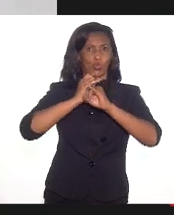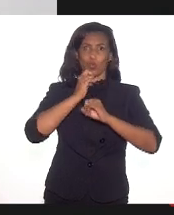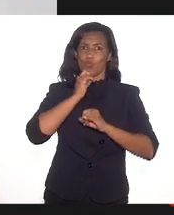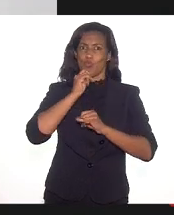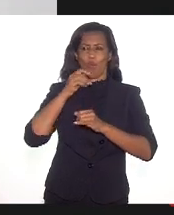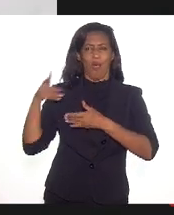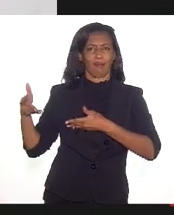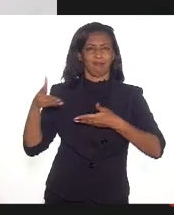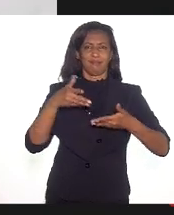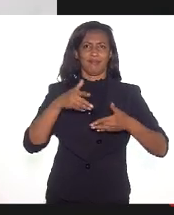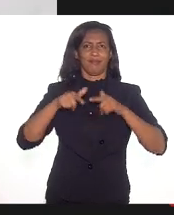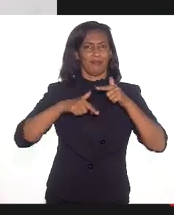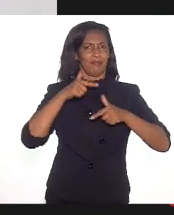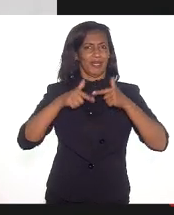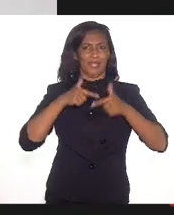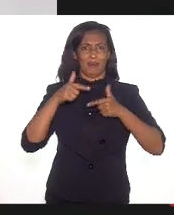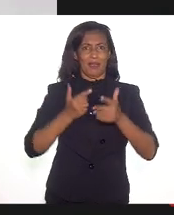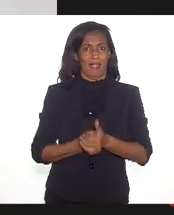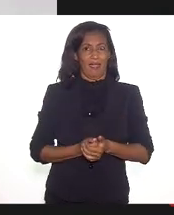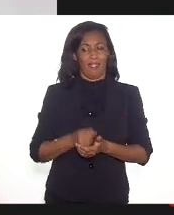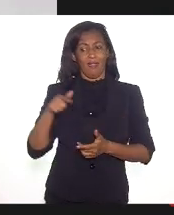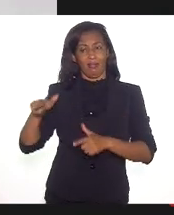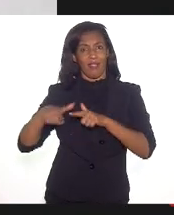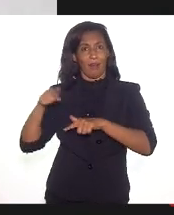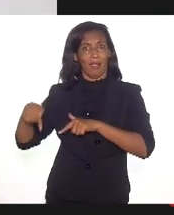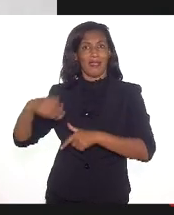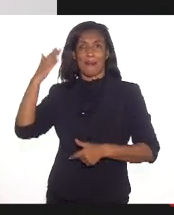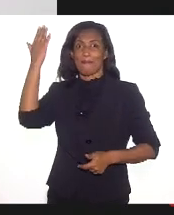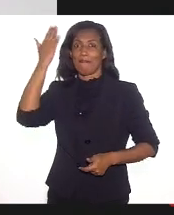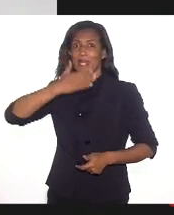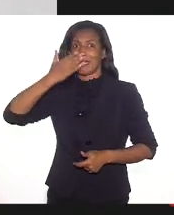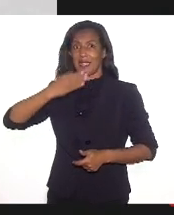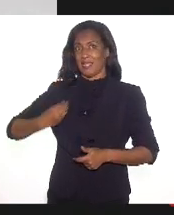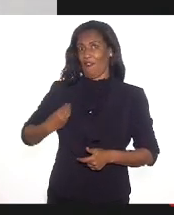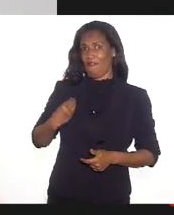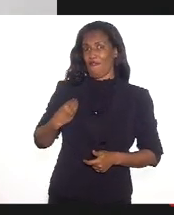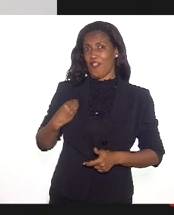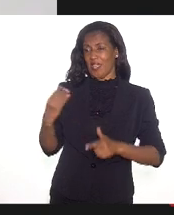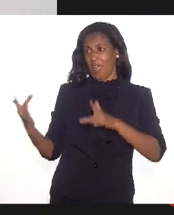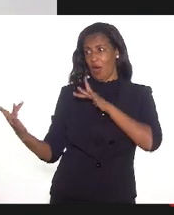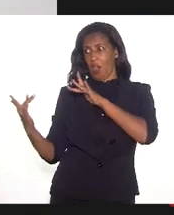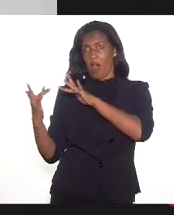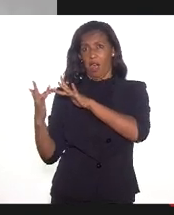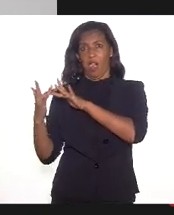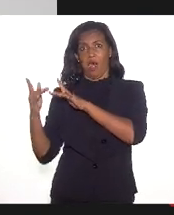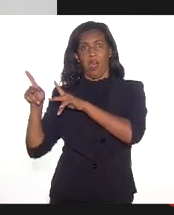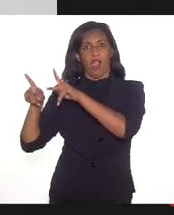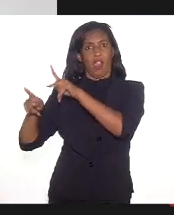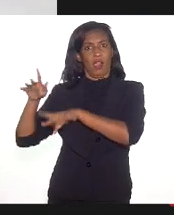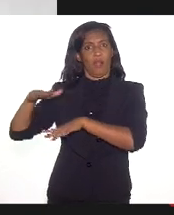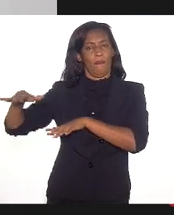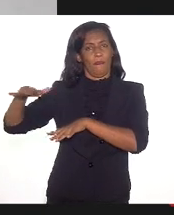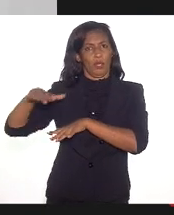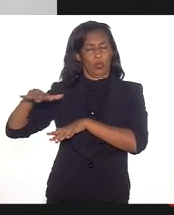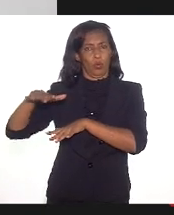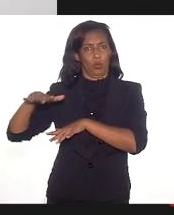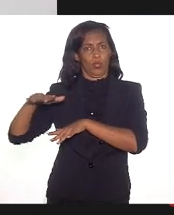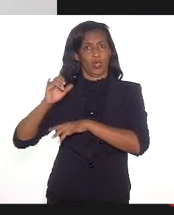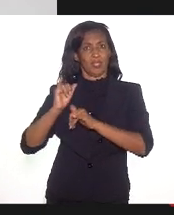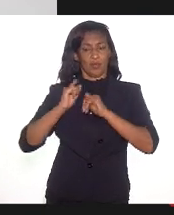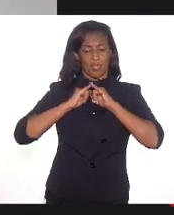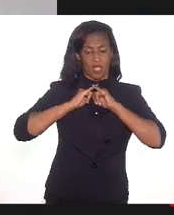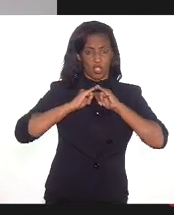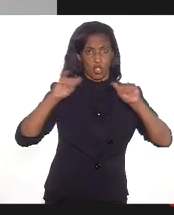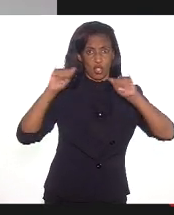é um trabalho essencialmente presencial. Então, no que você, abruptamente, você tem esse trabalho de divulgação